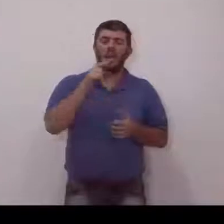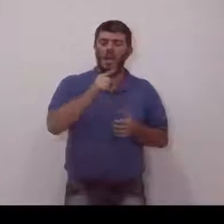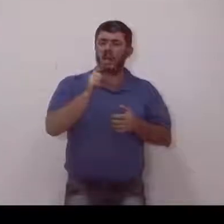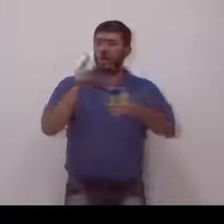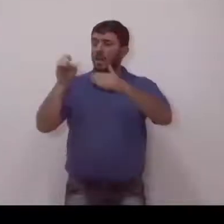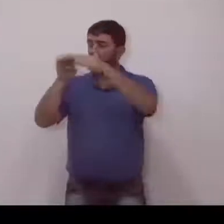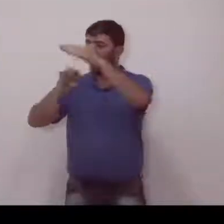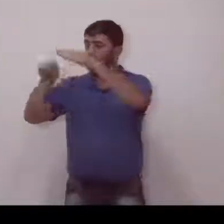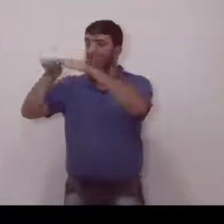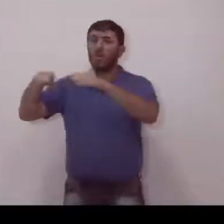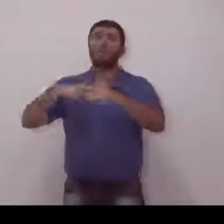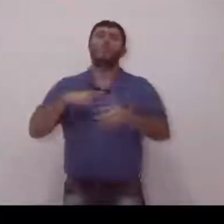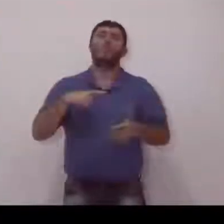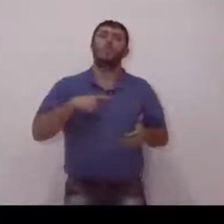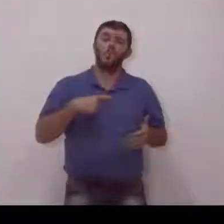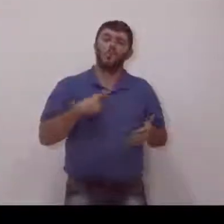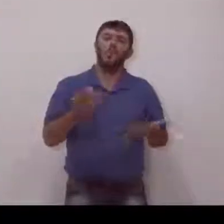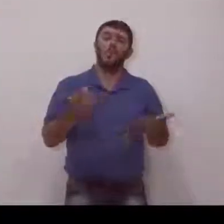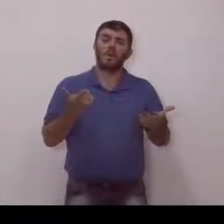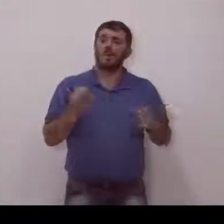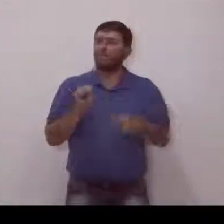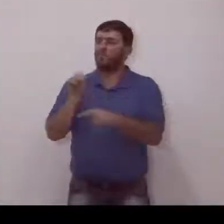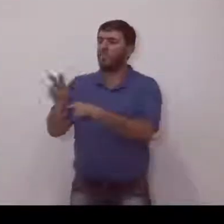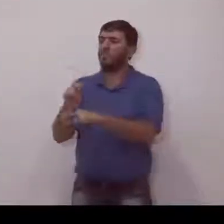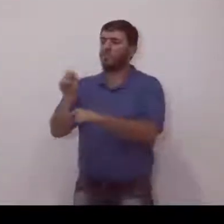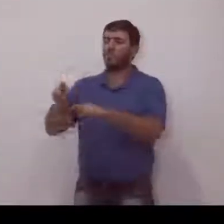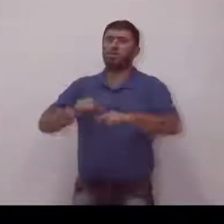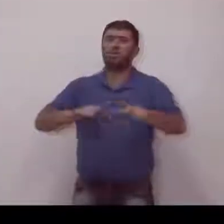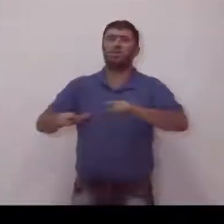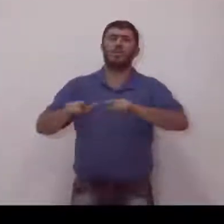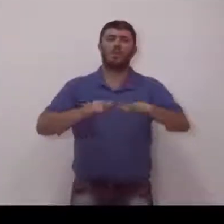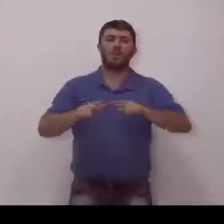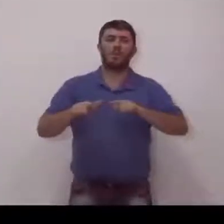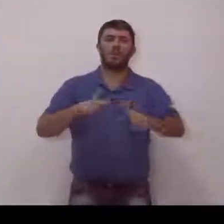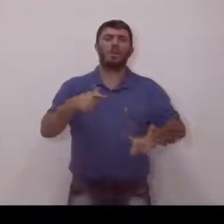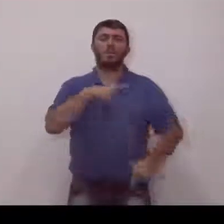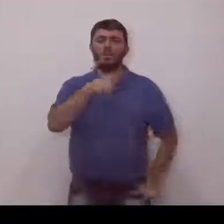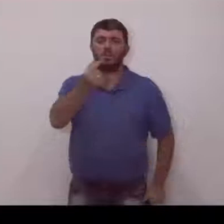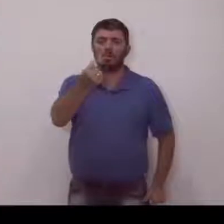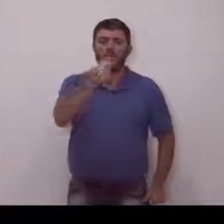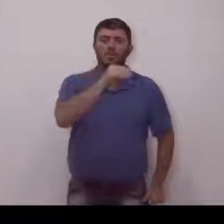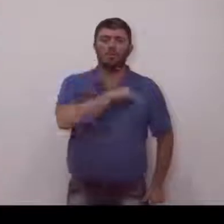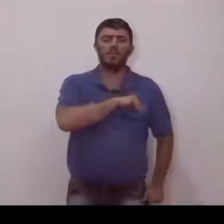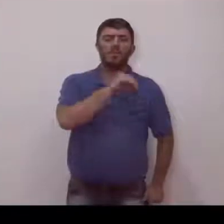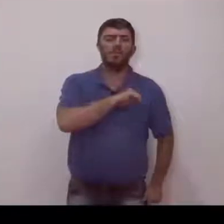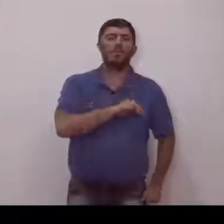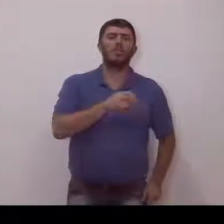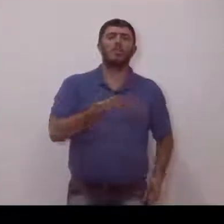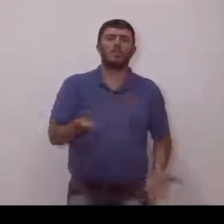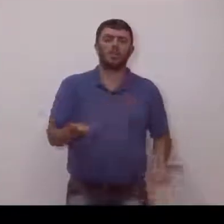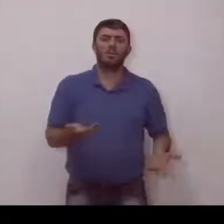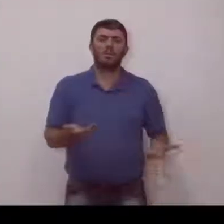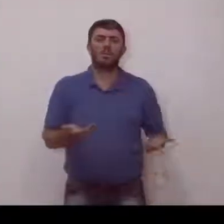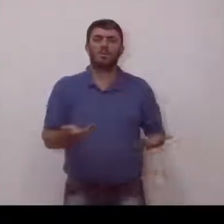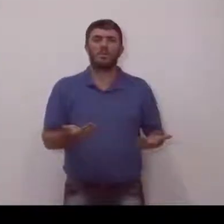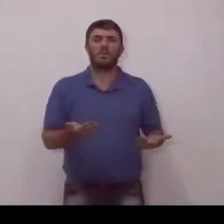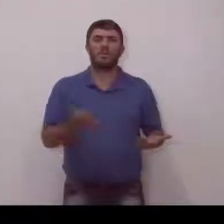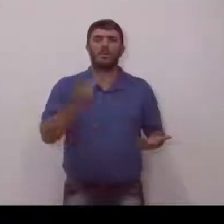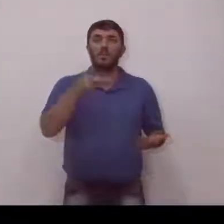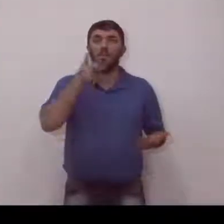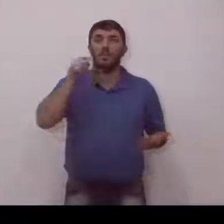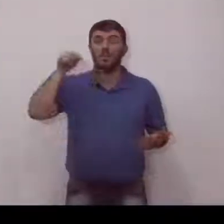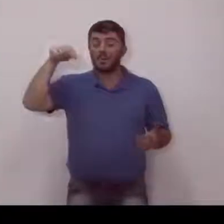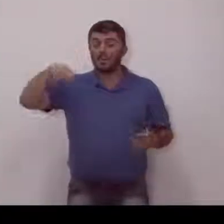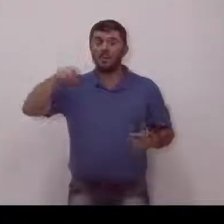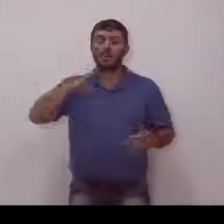costumam dizer que você, os empresários da cidade, aqui é a esquina, dizem que é a esquina do Brasil,